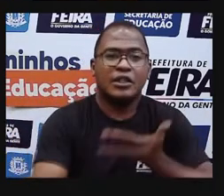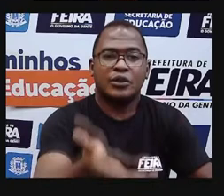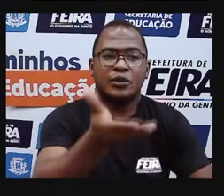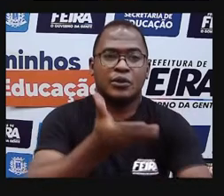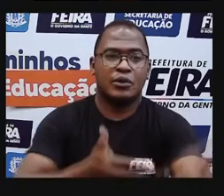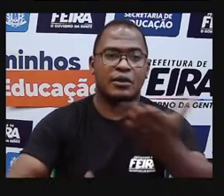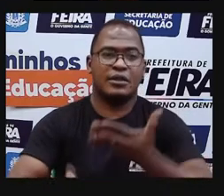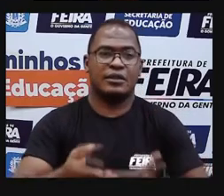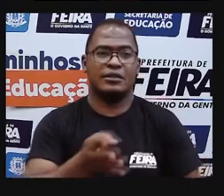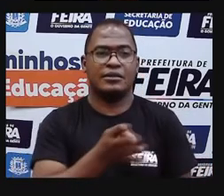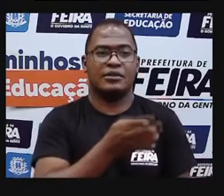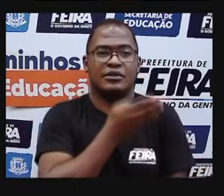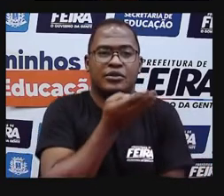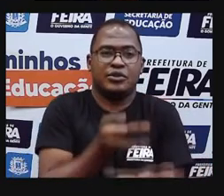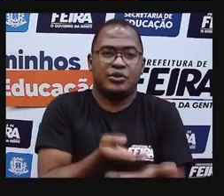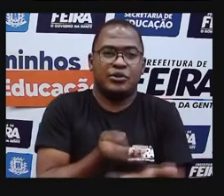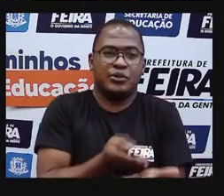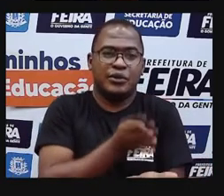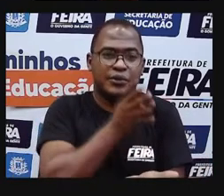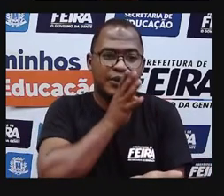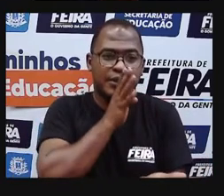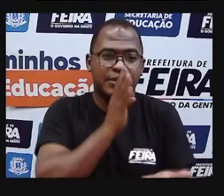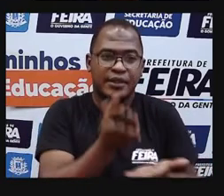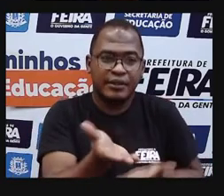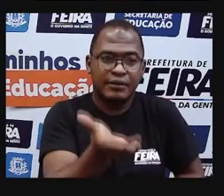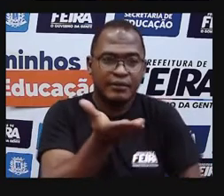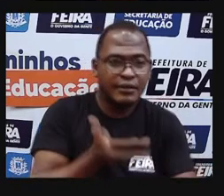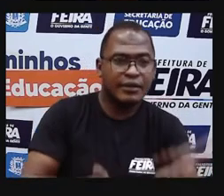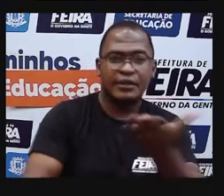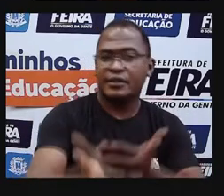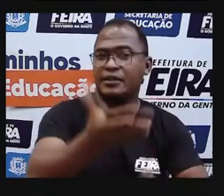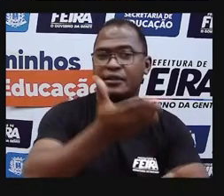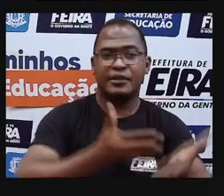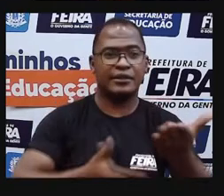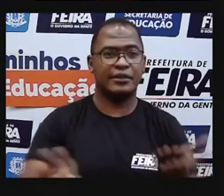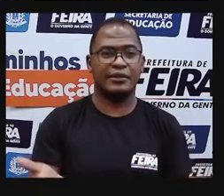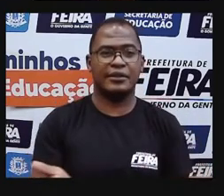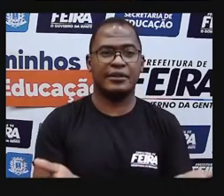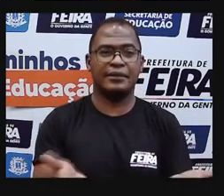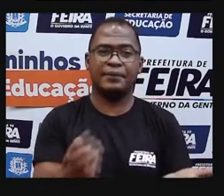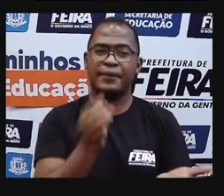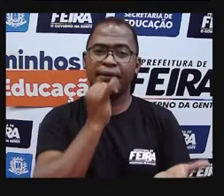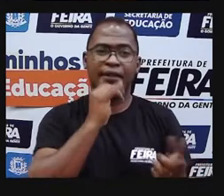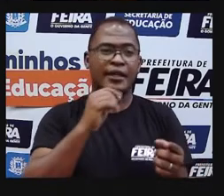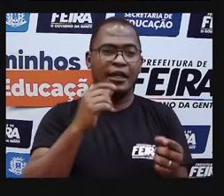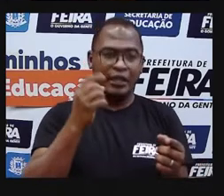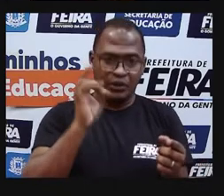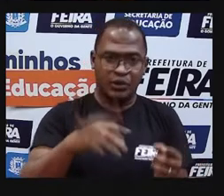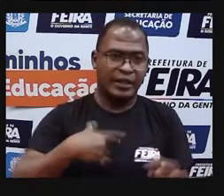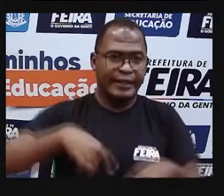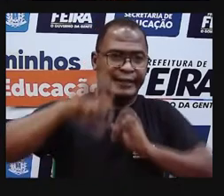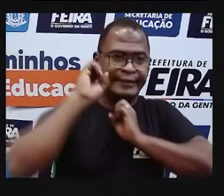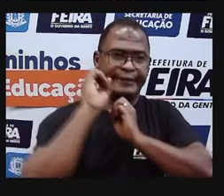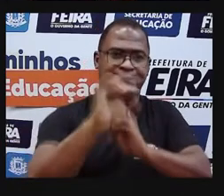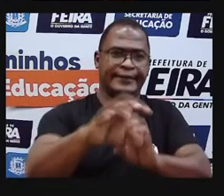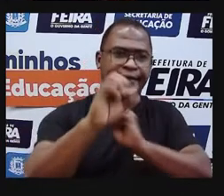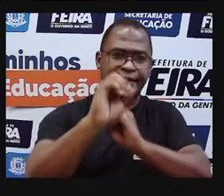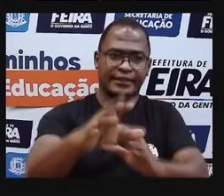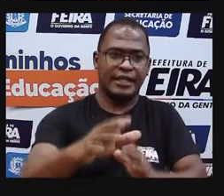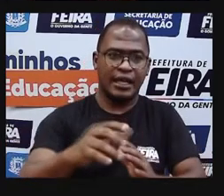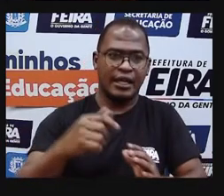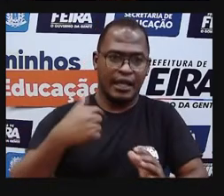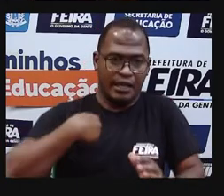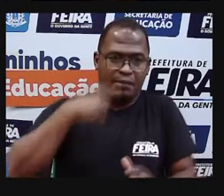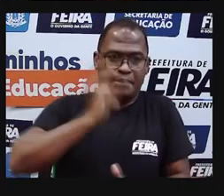de que a gente está na troca com o outro, que a gente não vem para trazer só o conhecimento pronto, mas que a gente vai